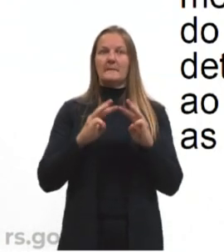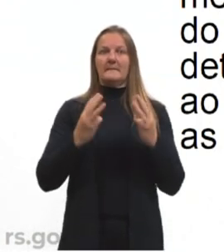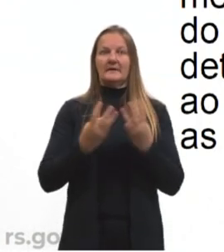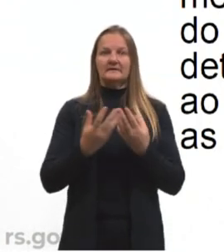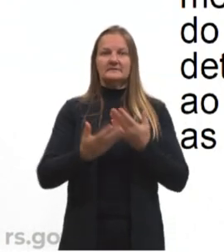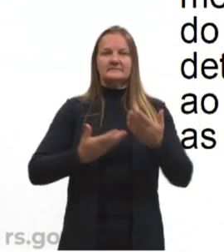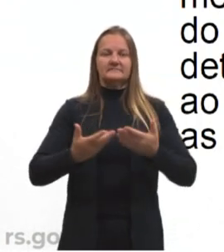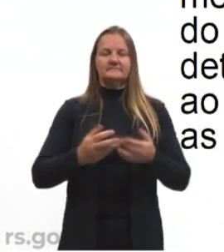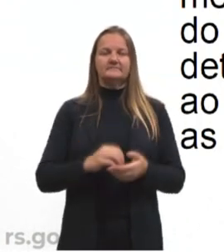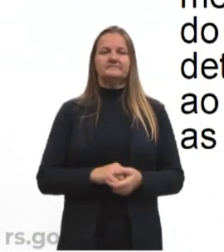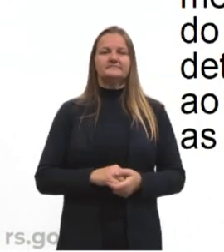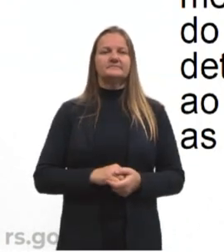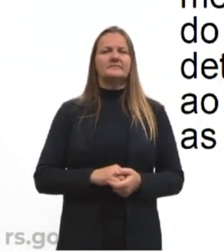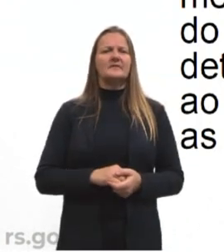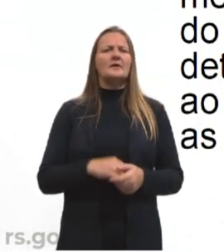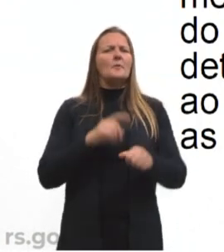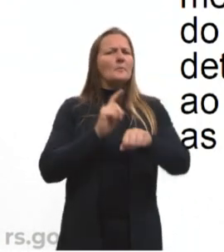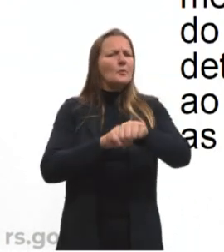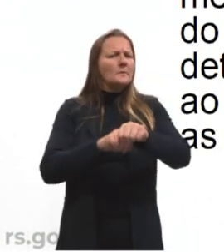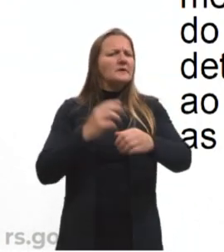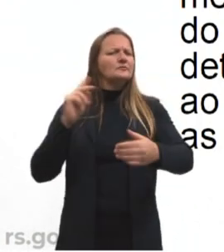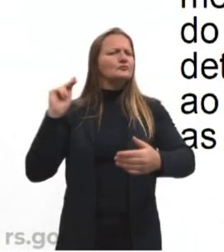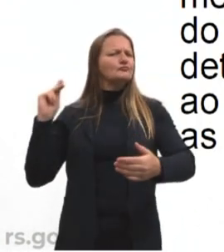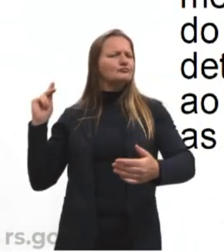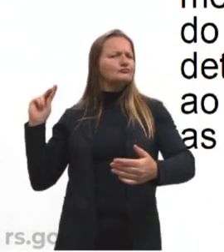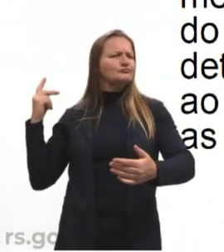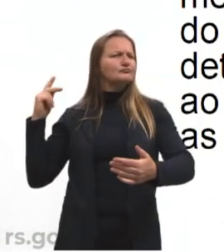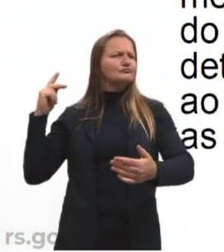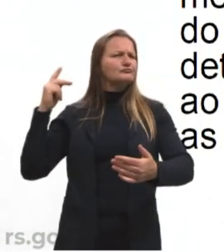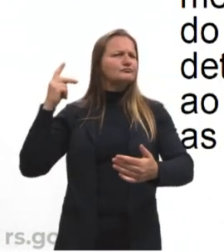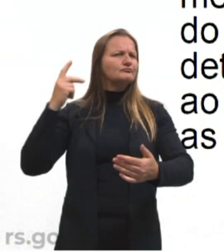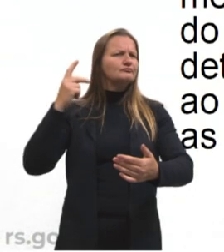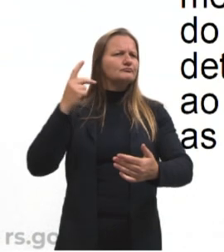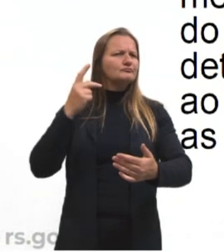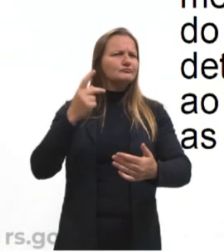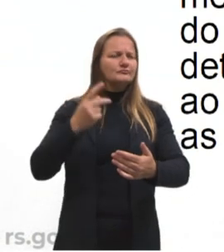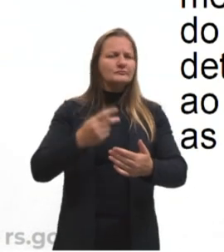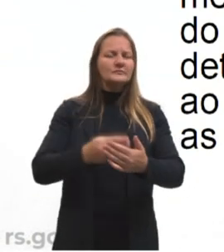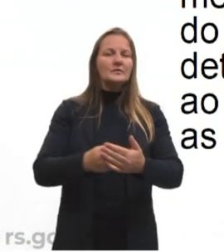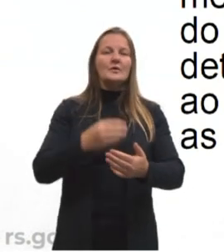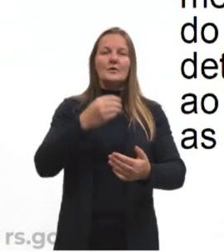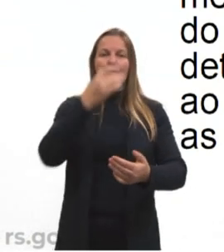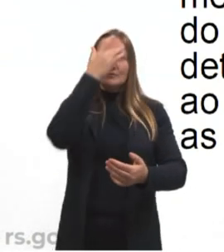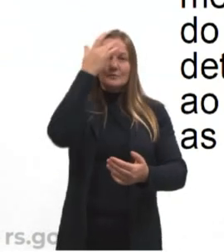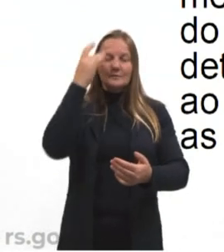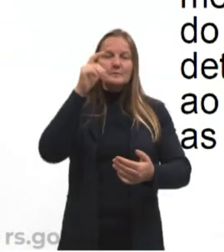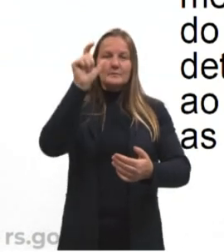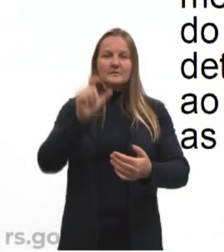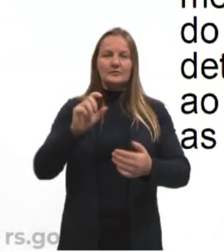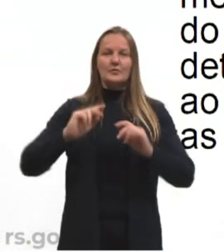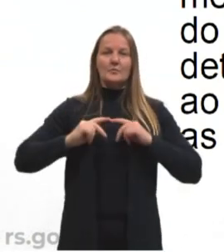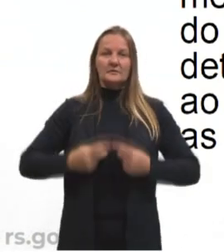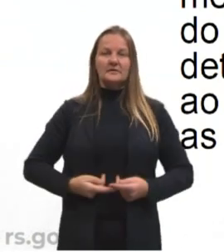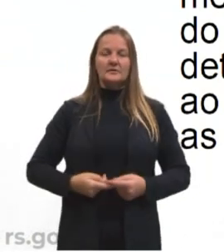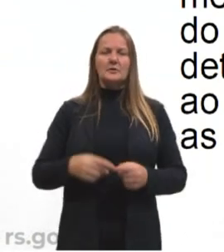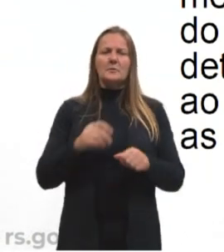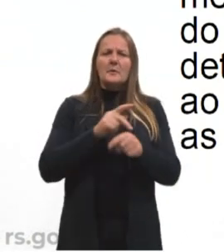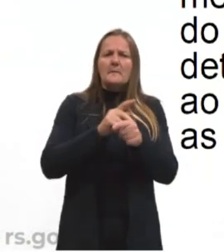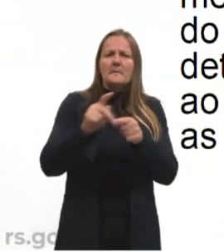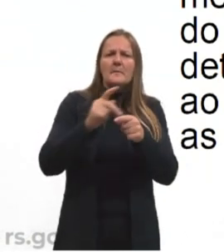Em algum momento, ao longo da história, o homem sentiu a necessidade de determinar padrões